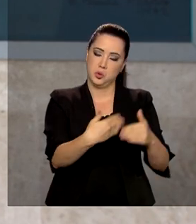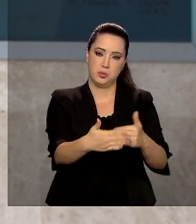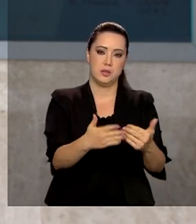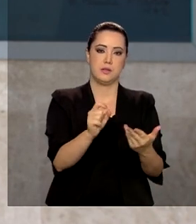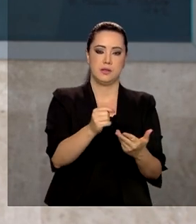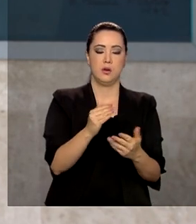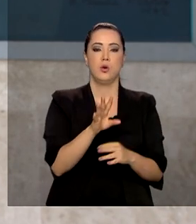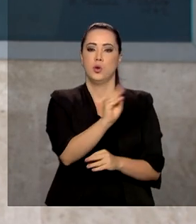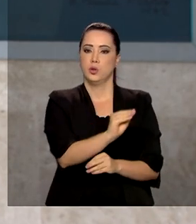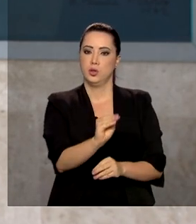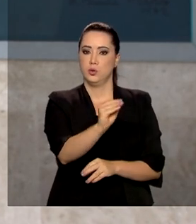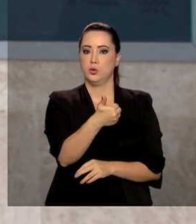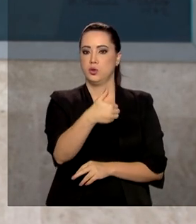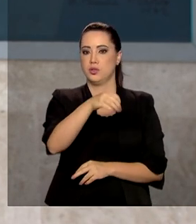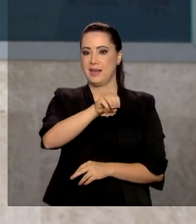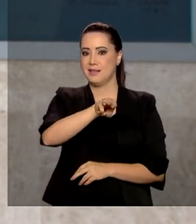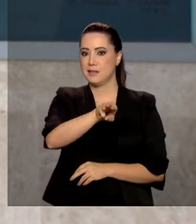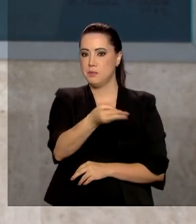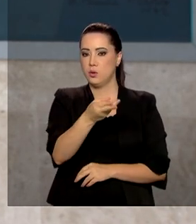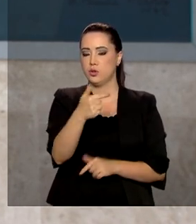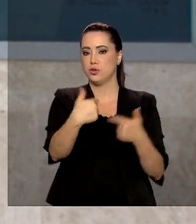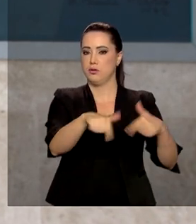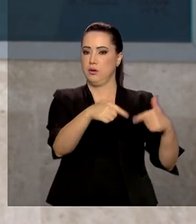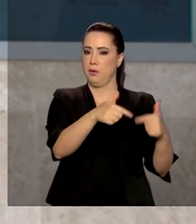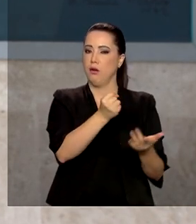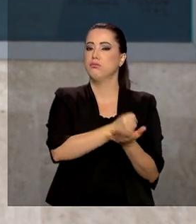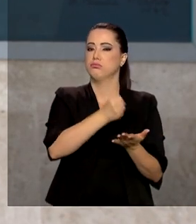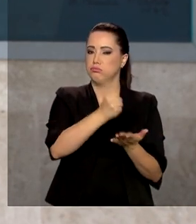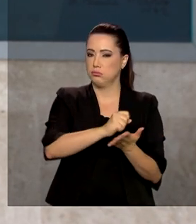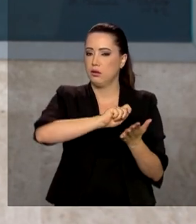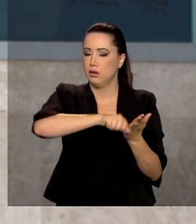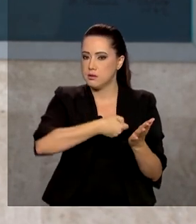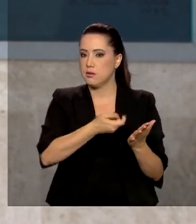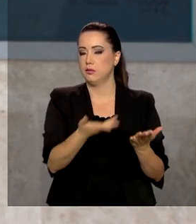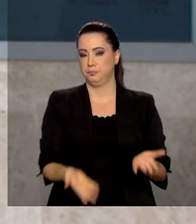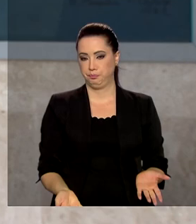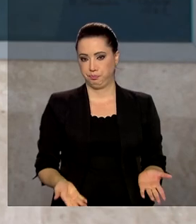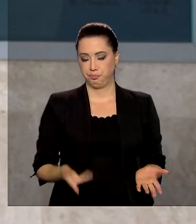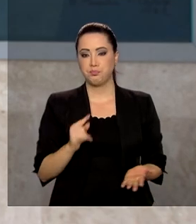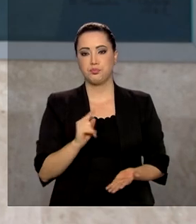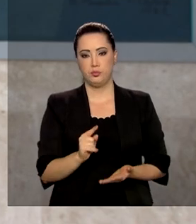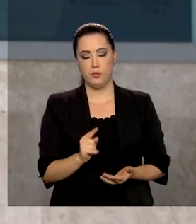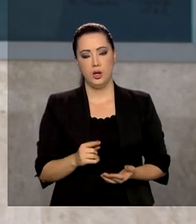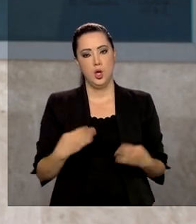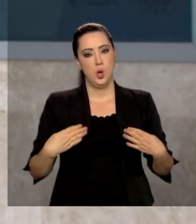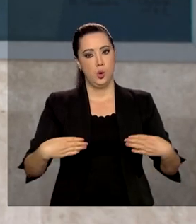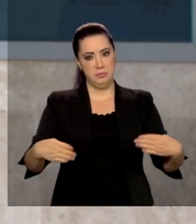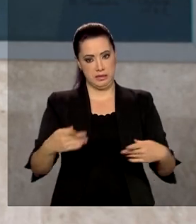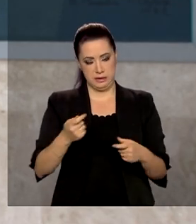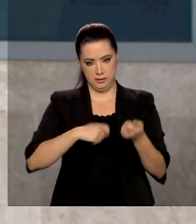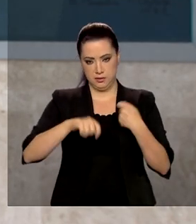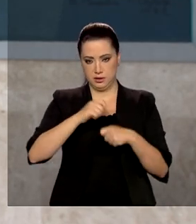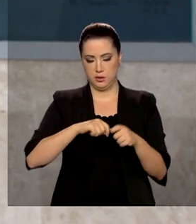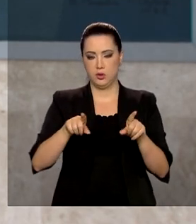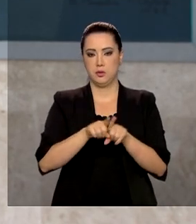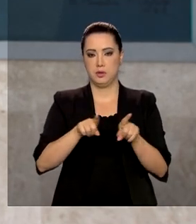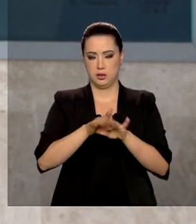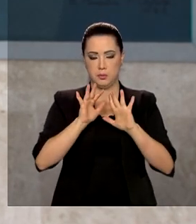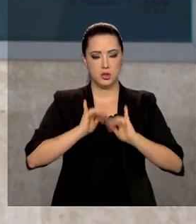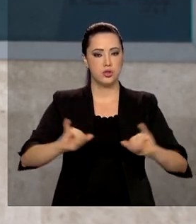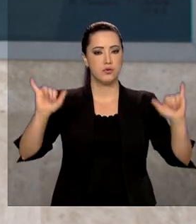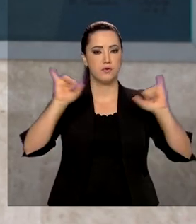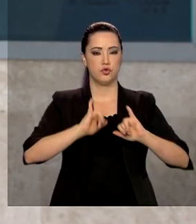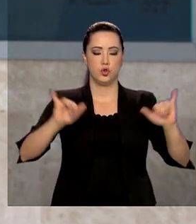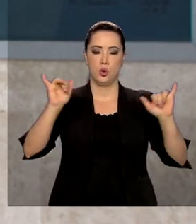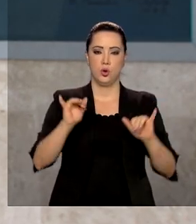10 milhões de empregos formais. Ainda, segundo o Ministério da Economia, Manuela, outros mais de 31 bilhões